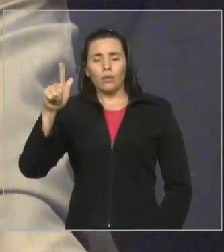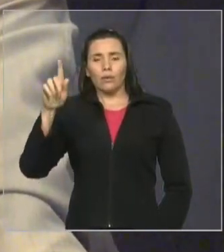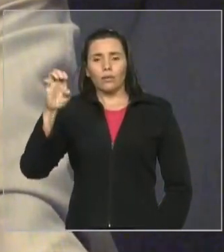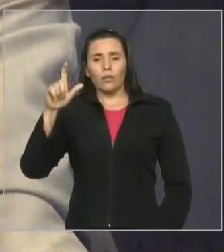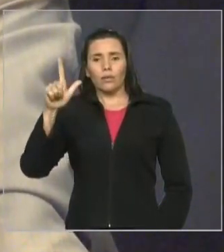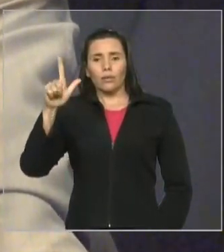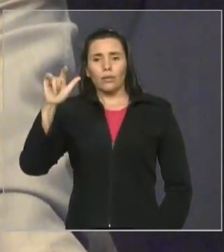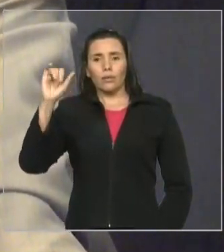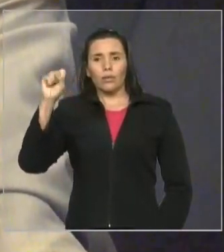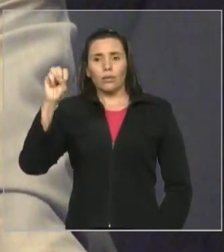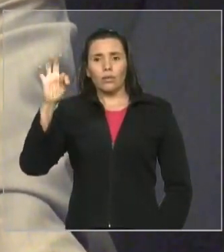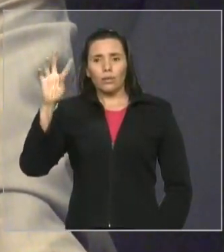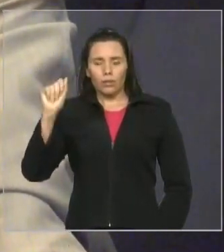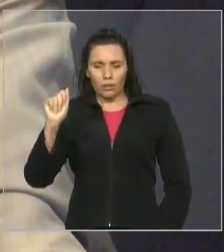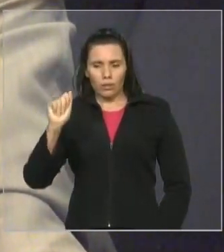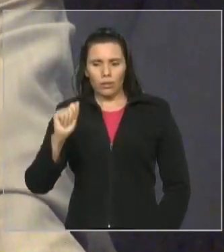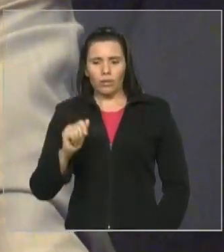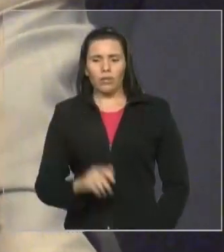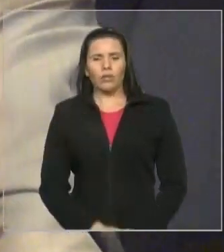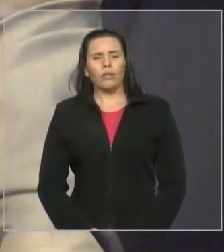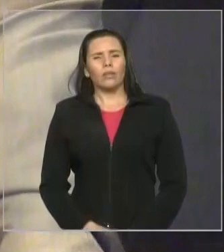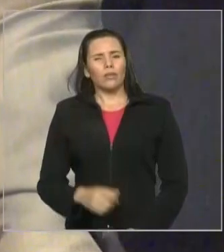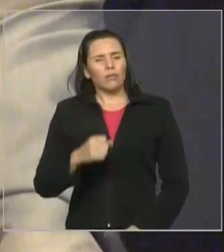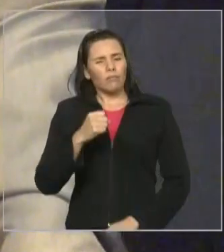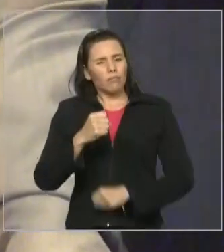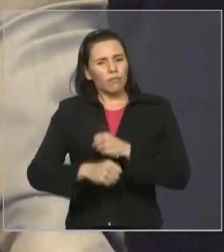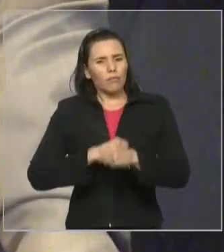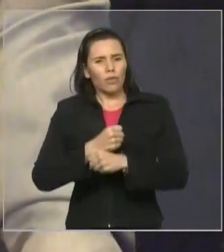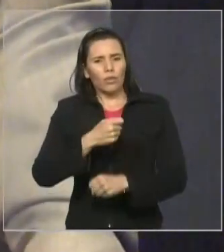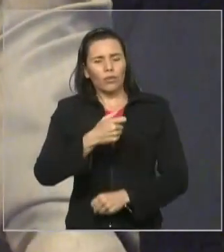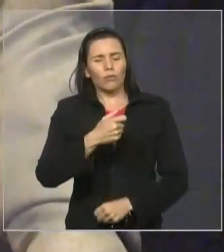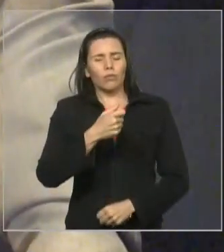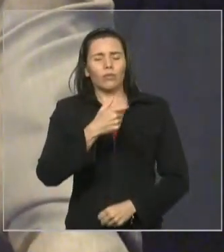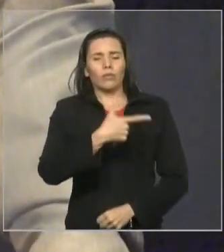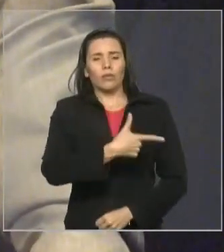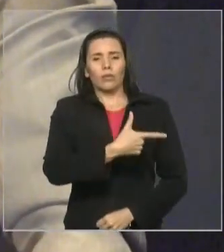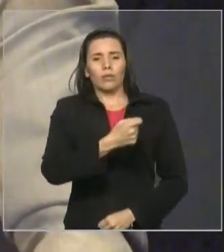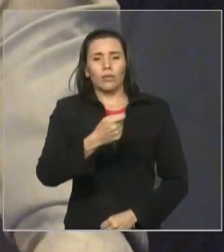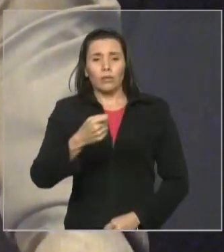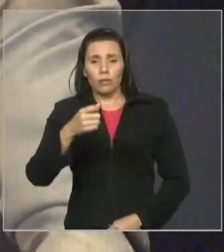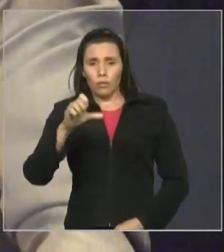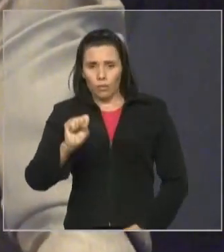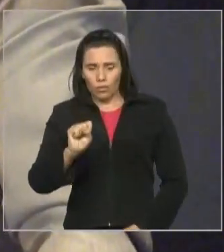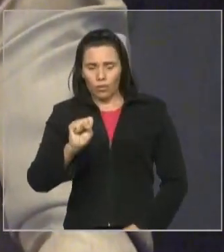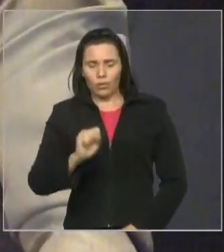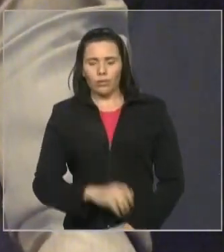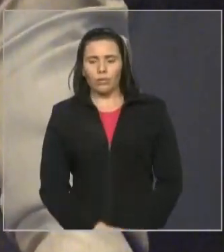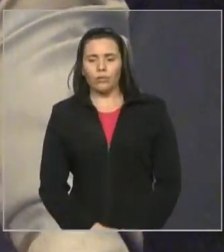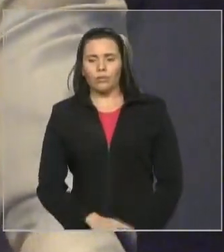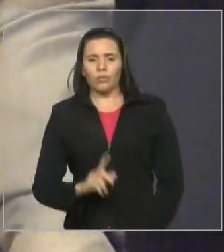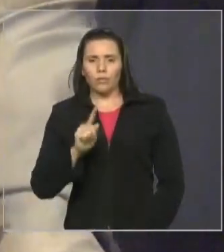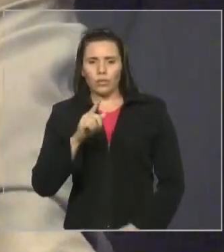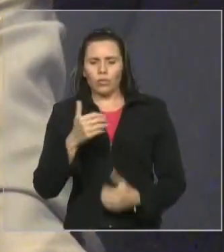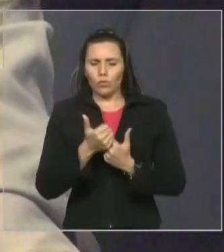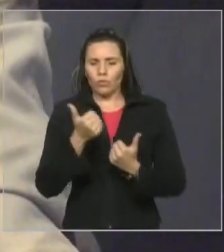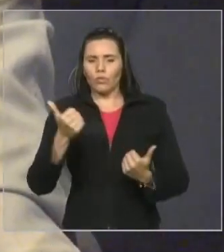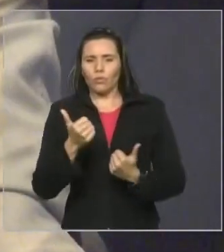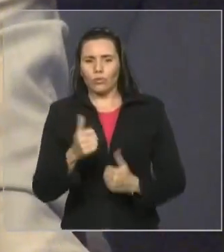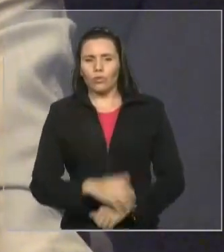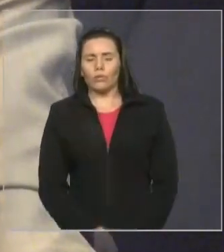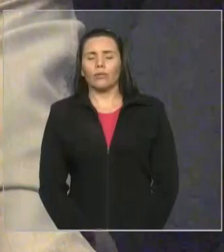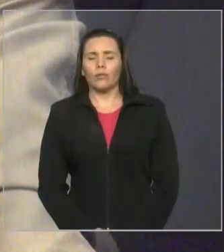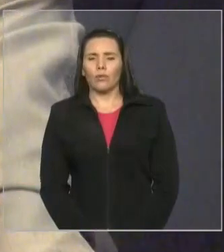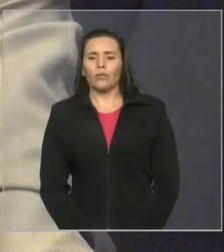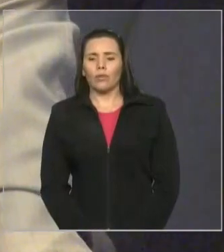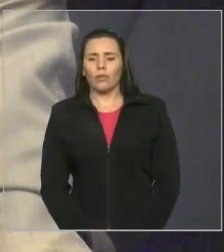naquele momento, já em 2008, no segundo bienio daquele mandato. E eu tive a honra e o prazer